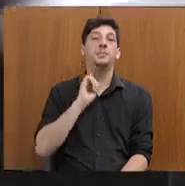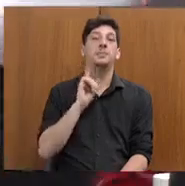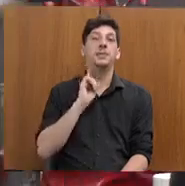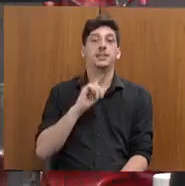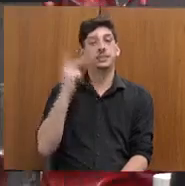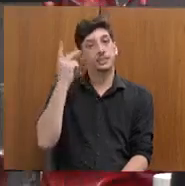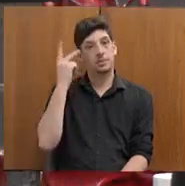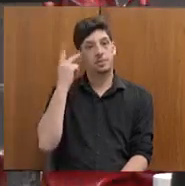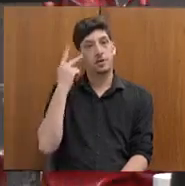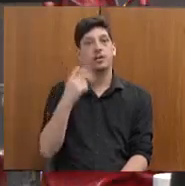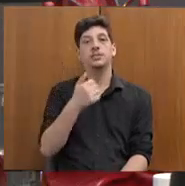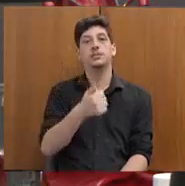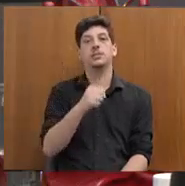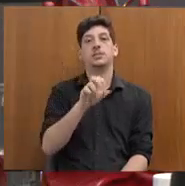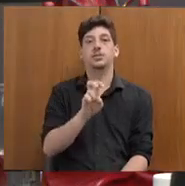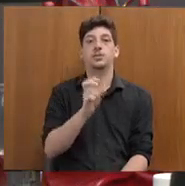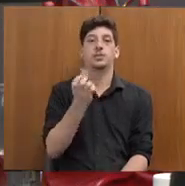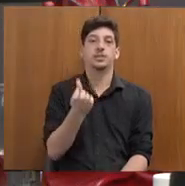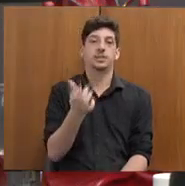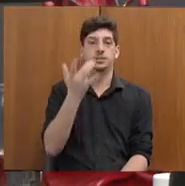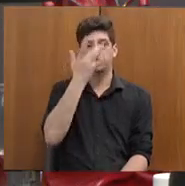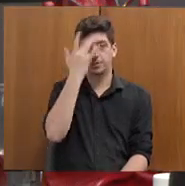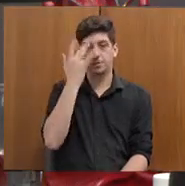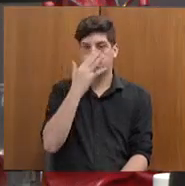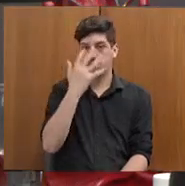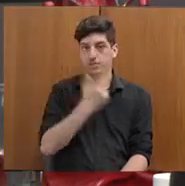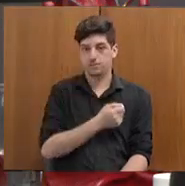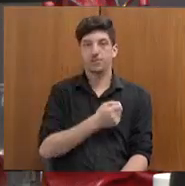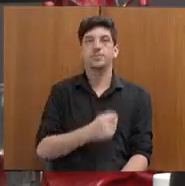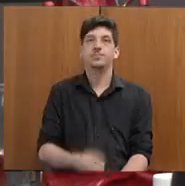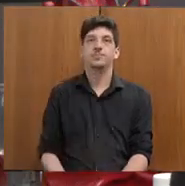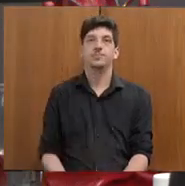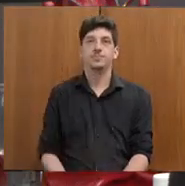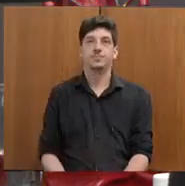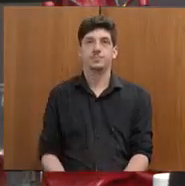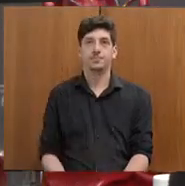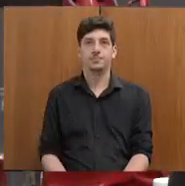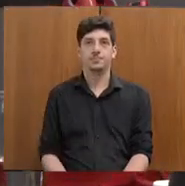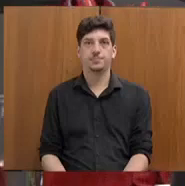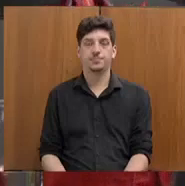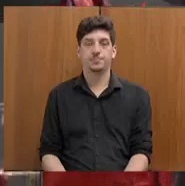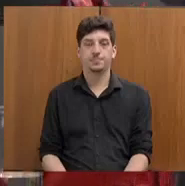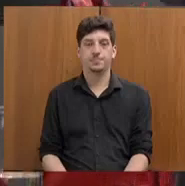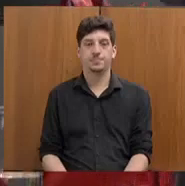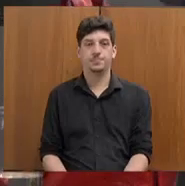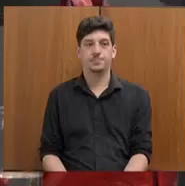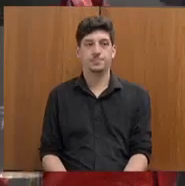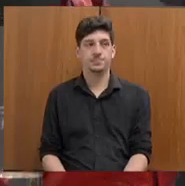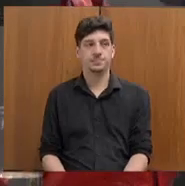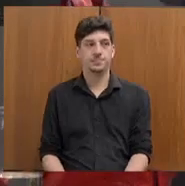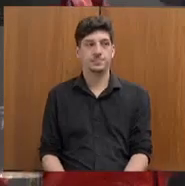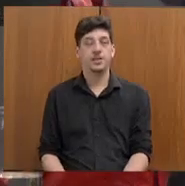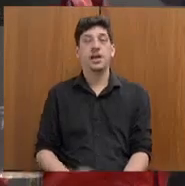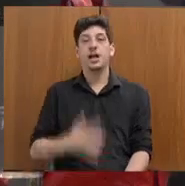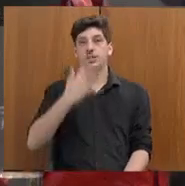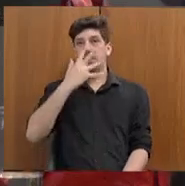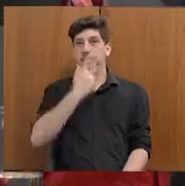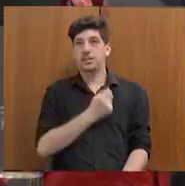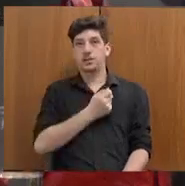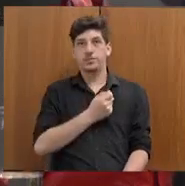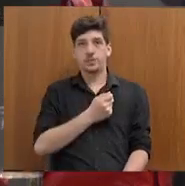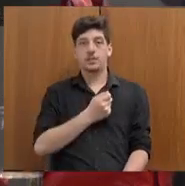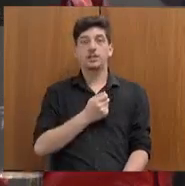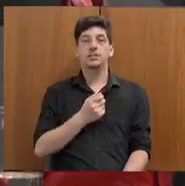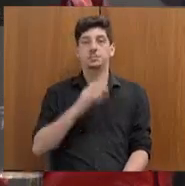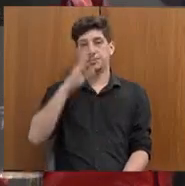Paulo, com 156 pessoas resgatadas. Esse resgate, ele se dá principalmente nas culturas de cana-de